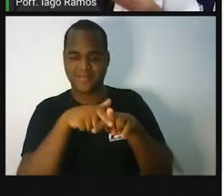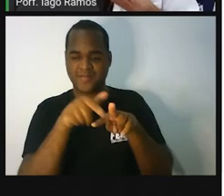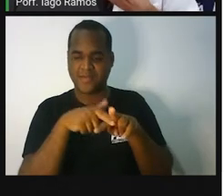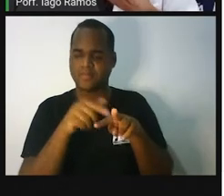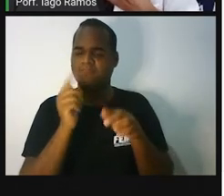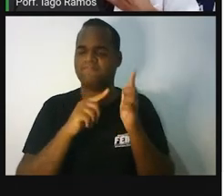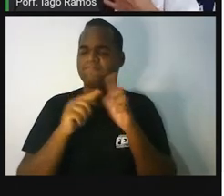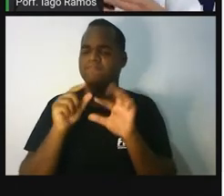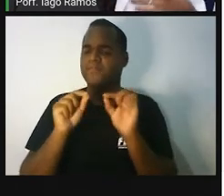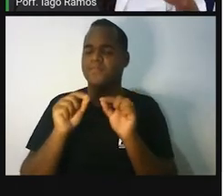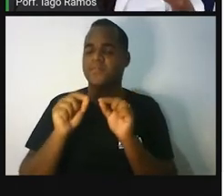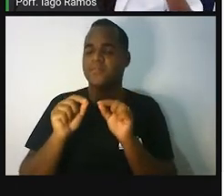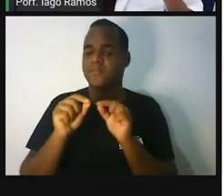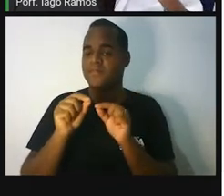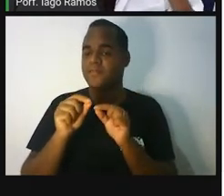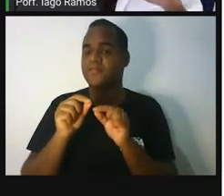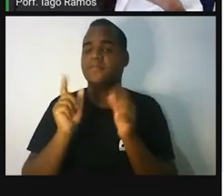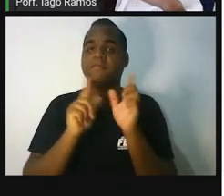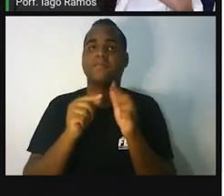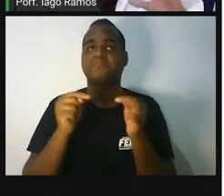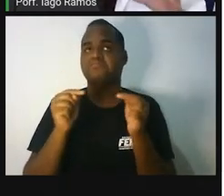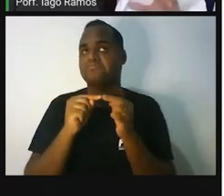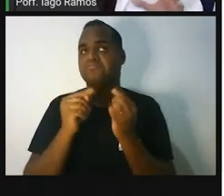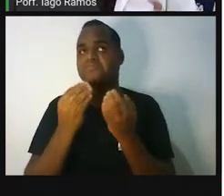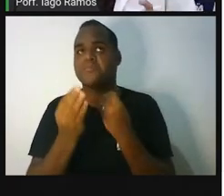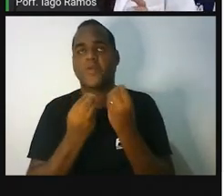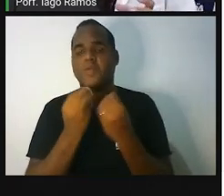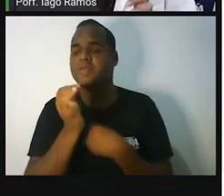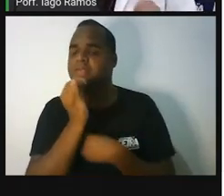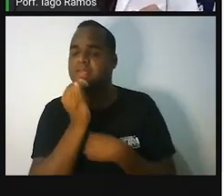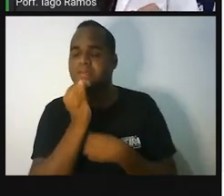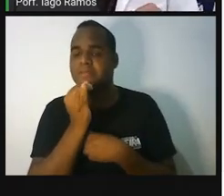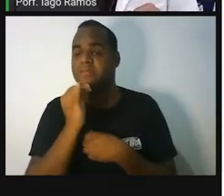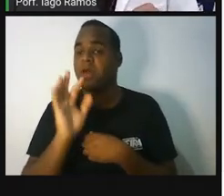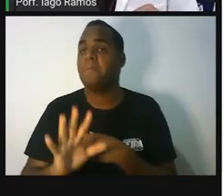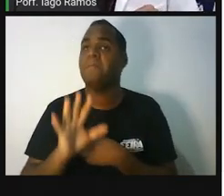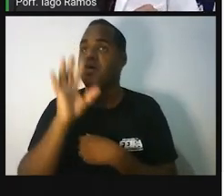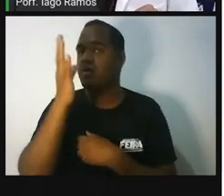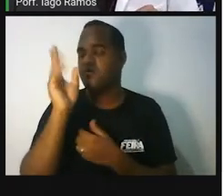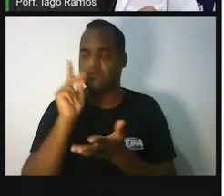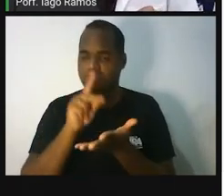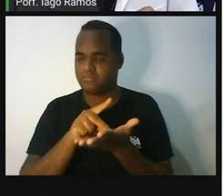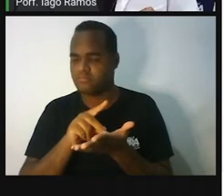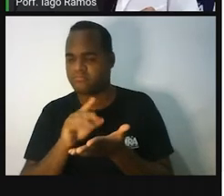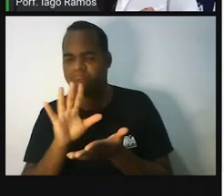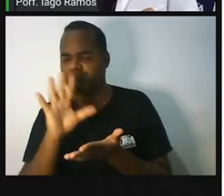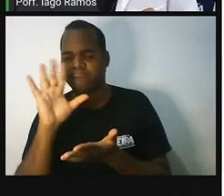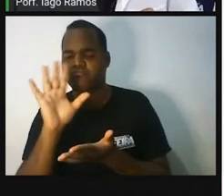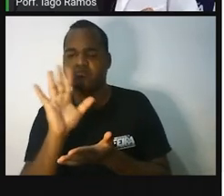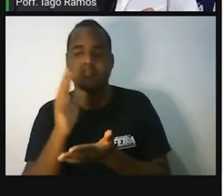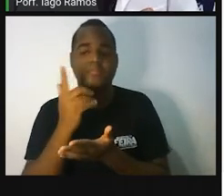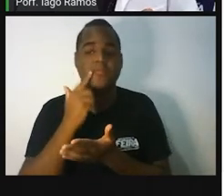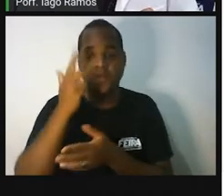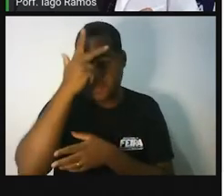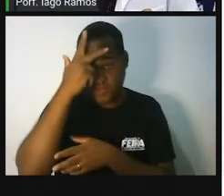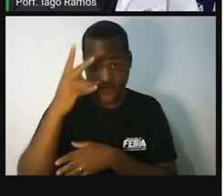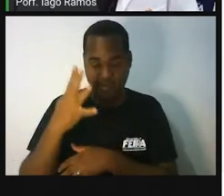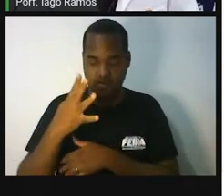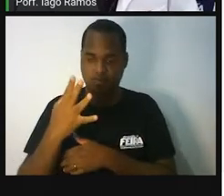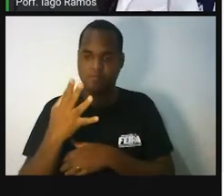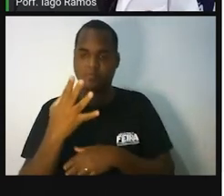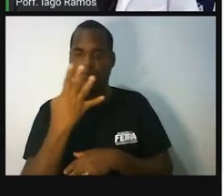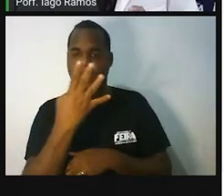assim, vamos pensar, eu vou fazer aqui como um exemplo hipotético. Vamos pensar que uma pessoa calce 41,